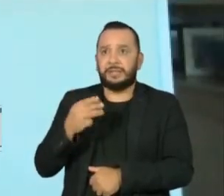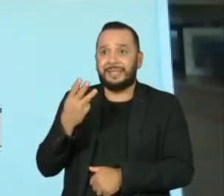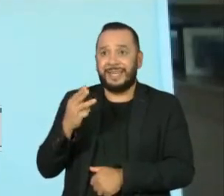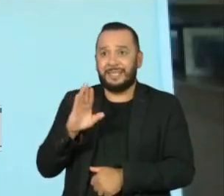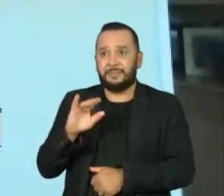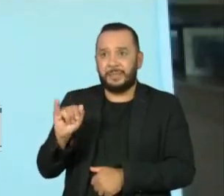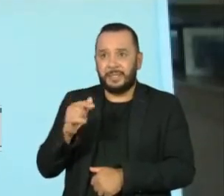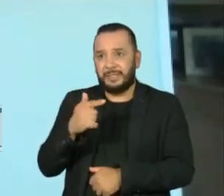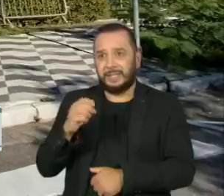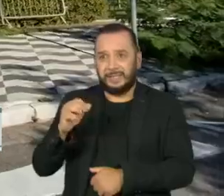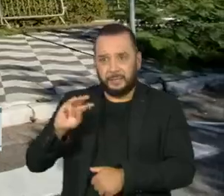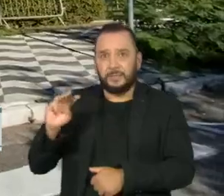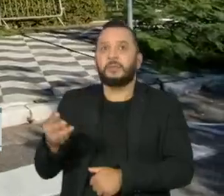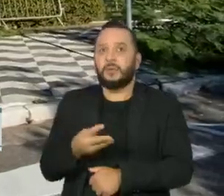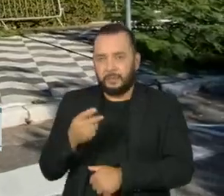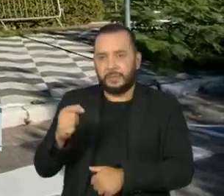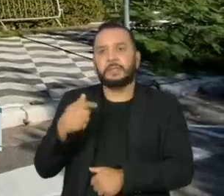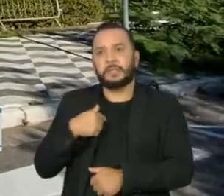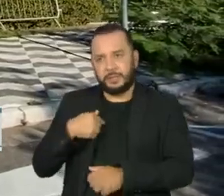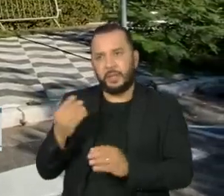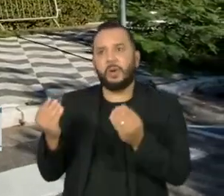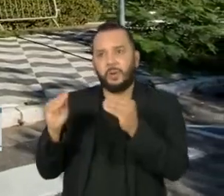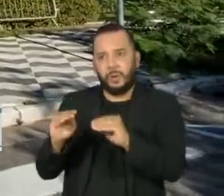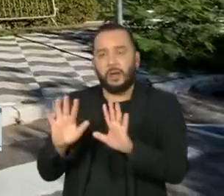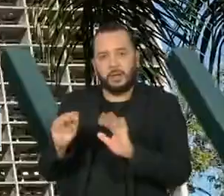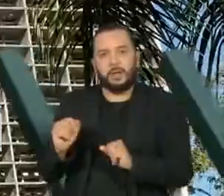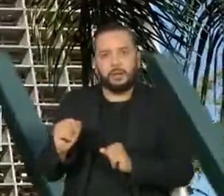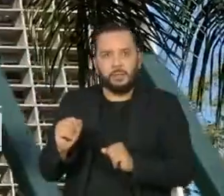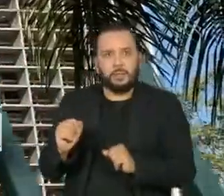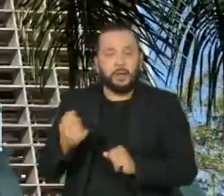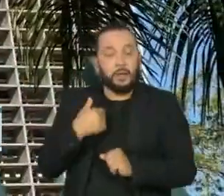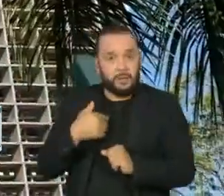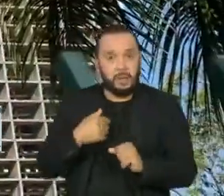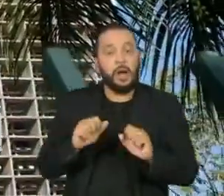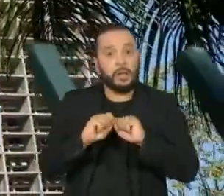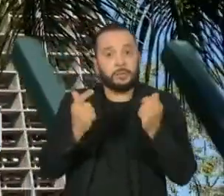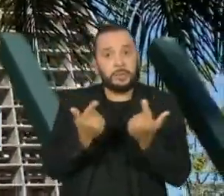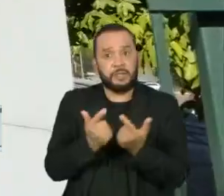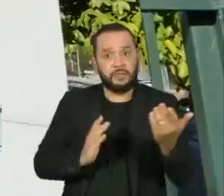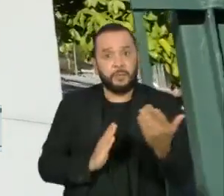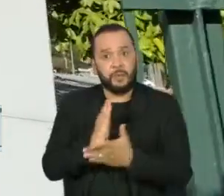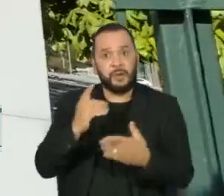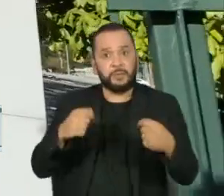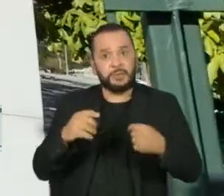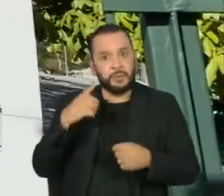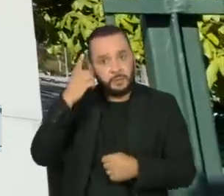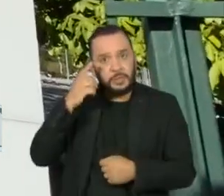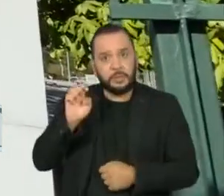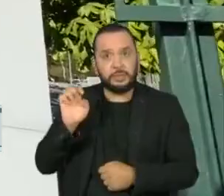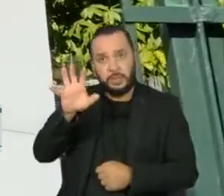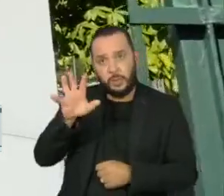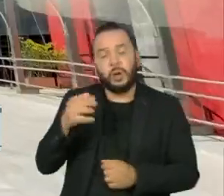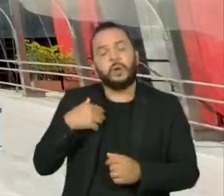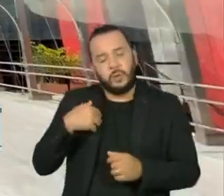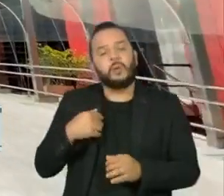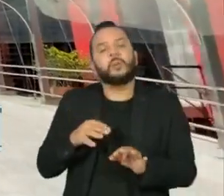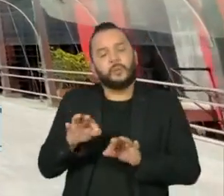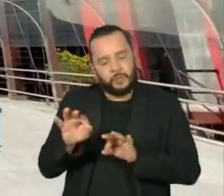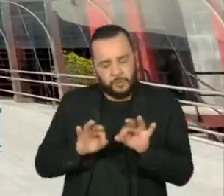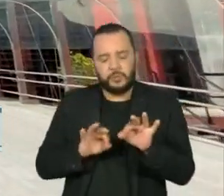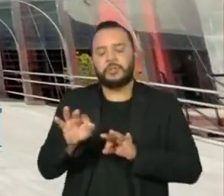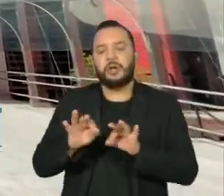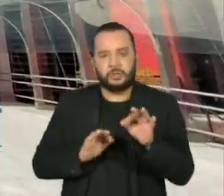milhões, tem que estar previsto. Para entrar em vigor, a mudança precisa ser aprovada pelos deputados estaduais. A expectativa é de que o projeto passe na